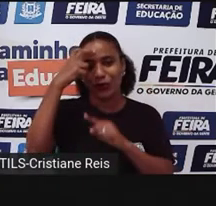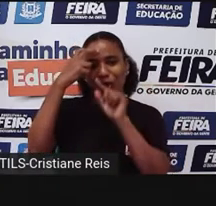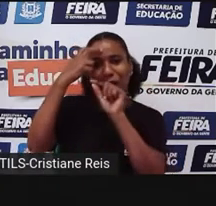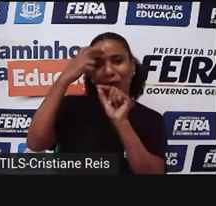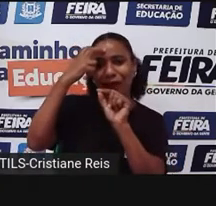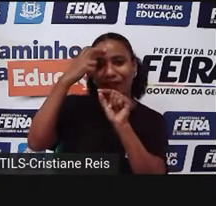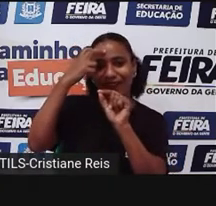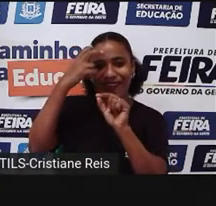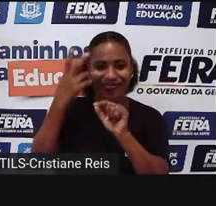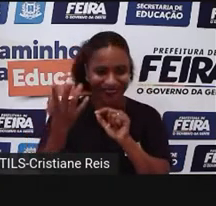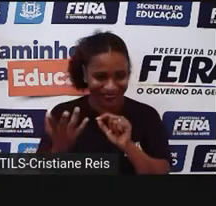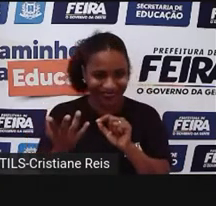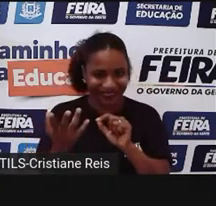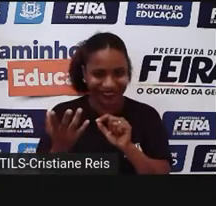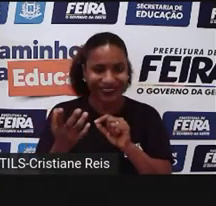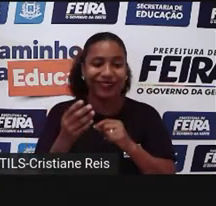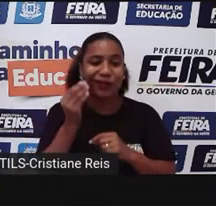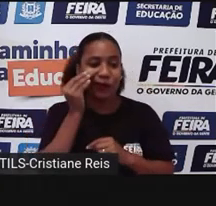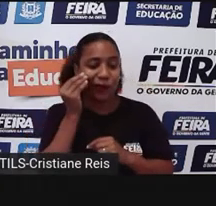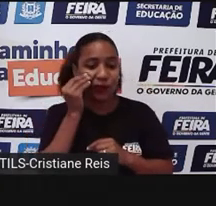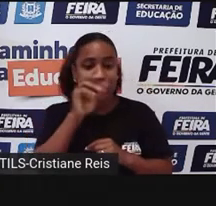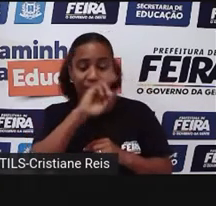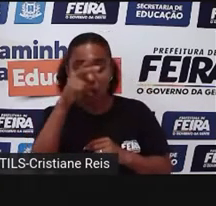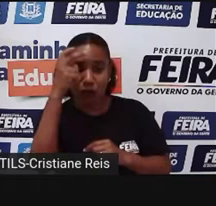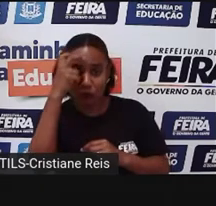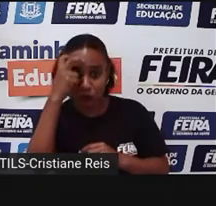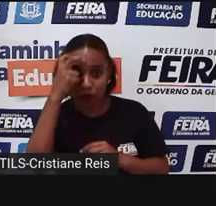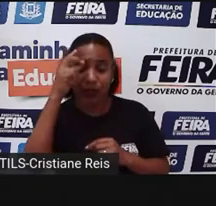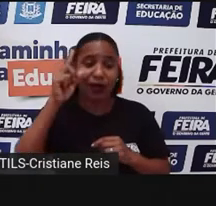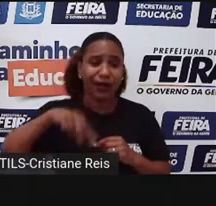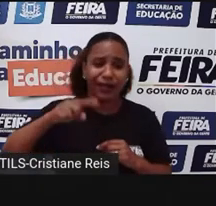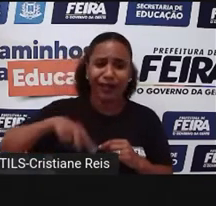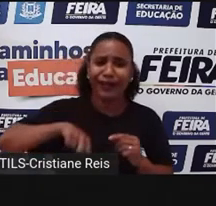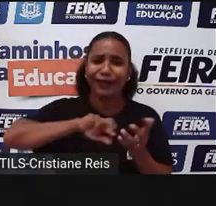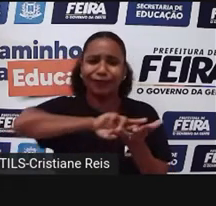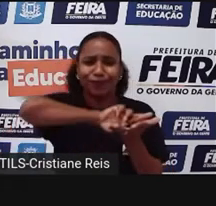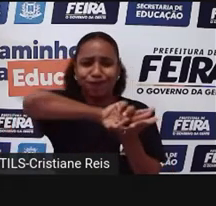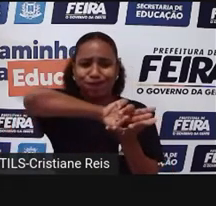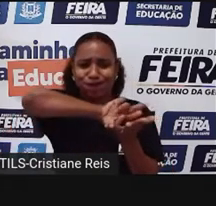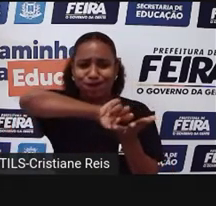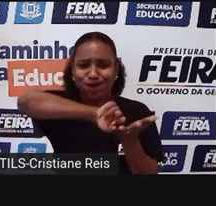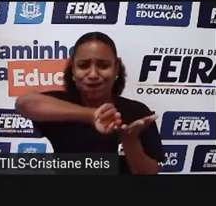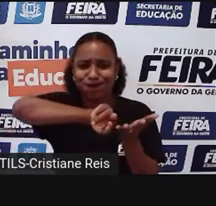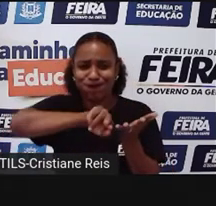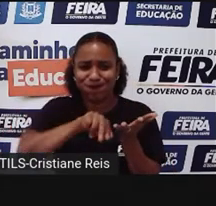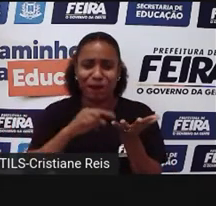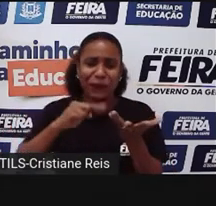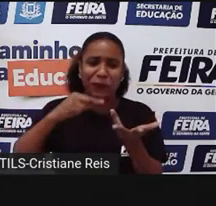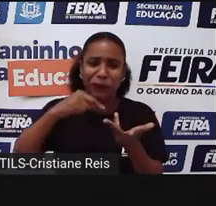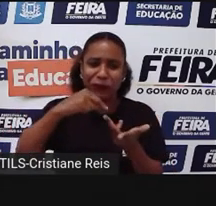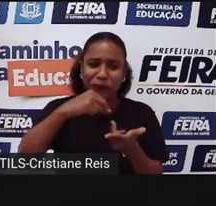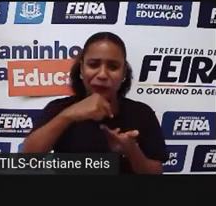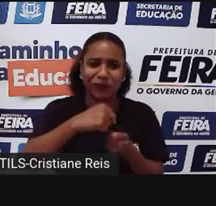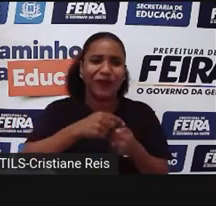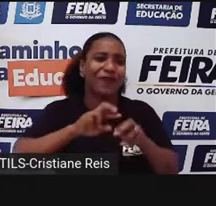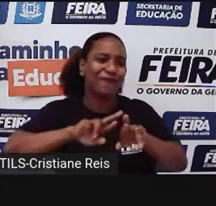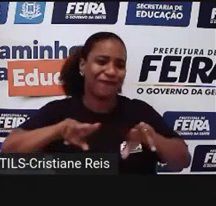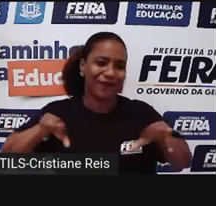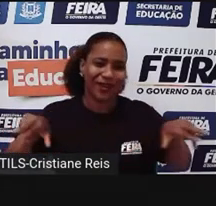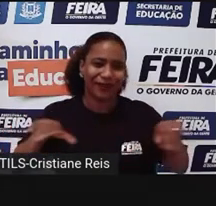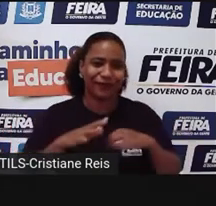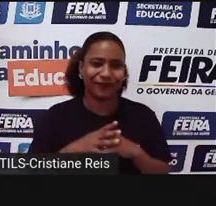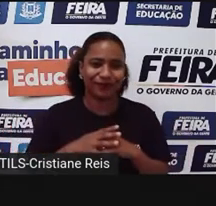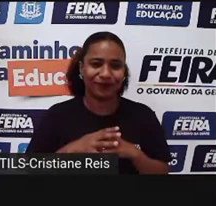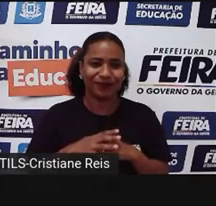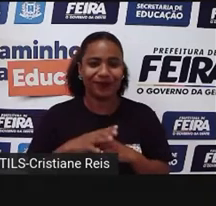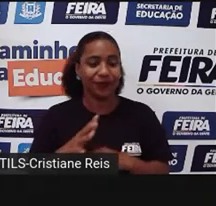cultura abrange conceitos diversos, e é muito complexo definir cultura, né? Porque, às vezes, o que eu concebo